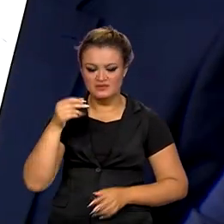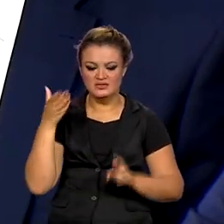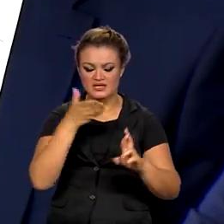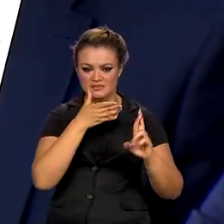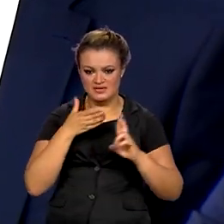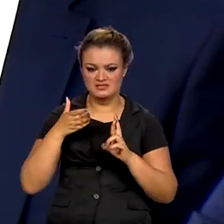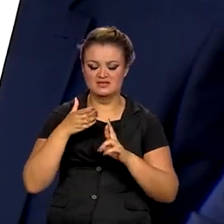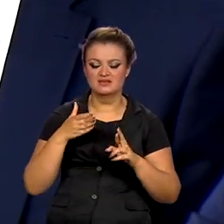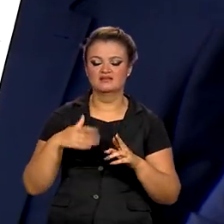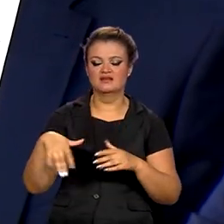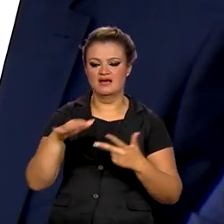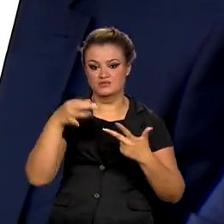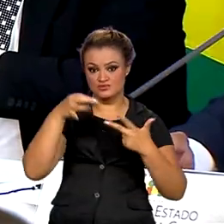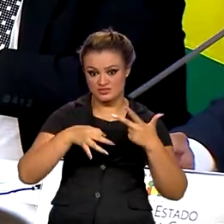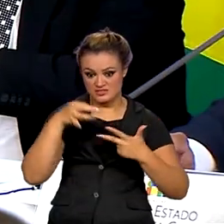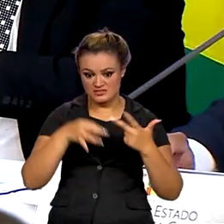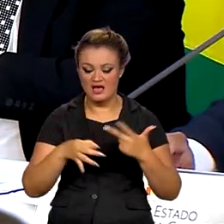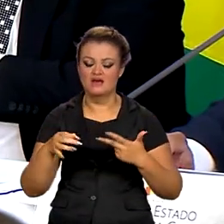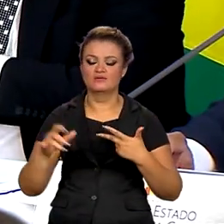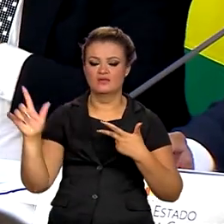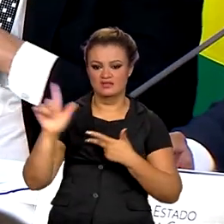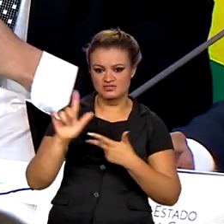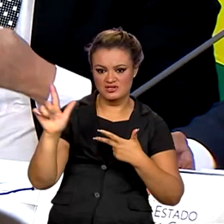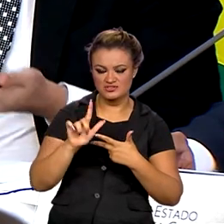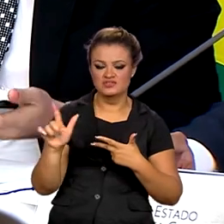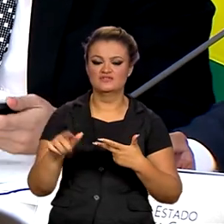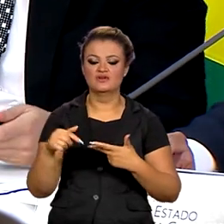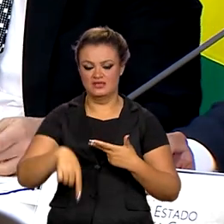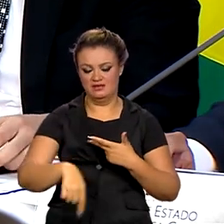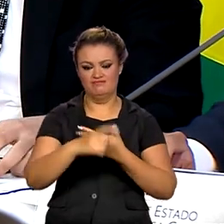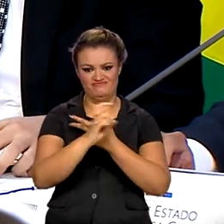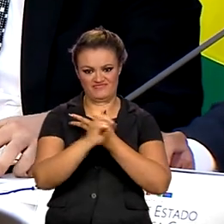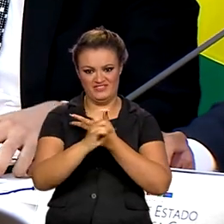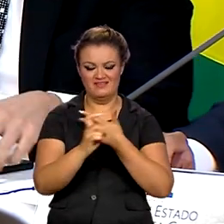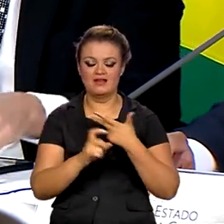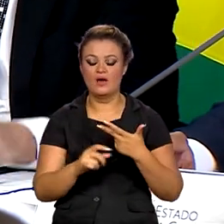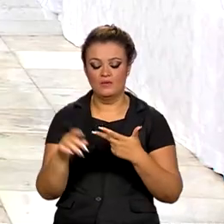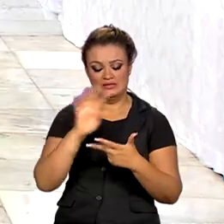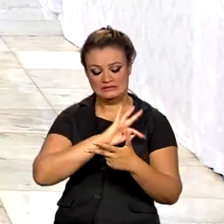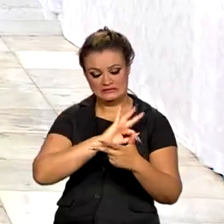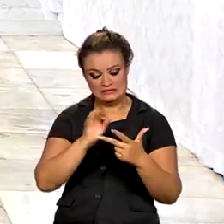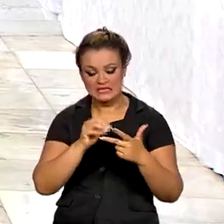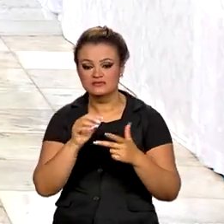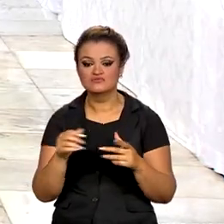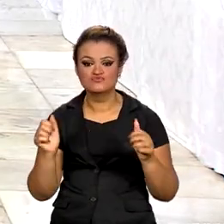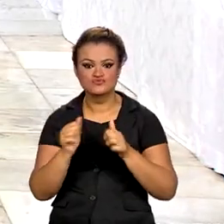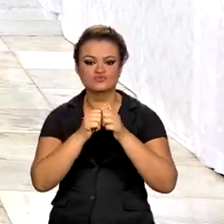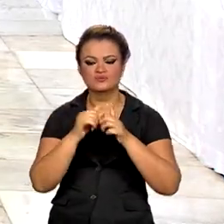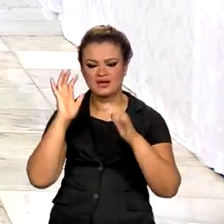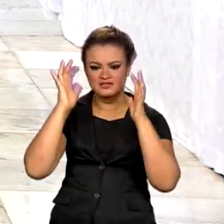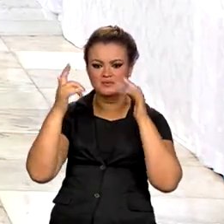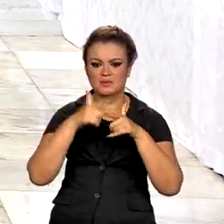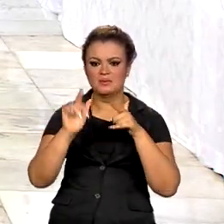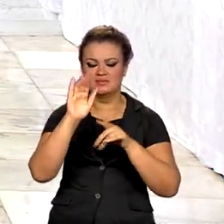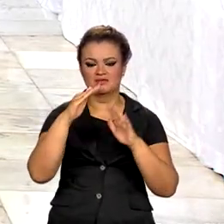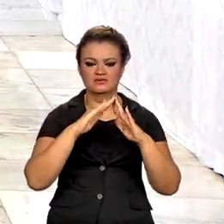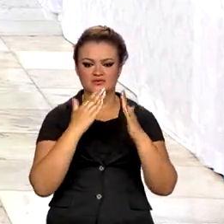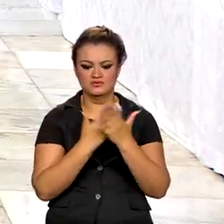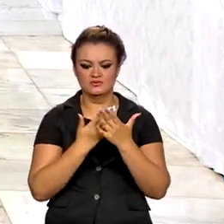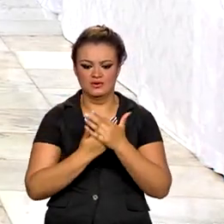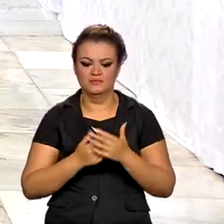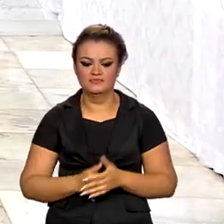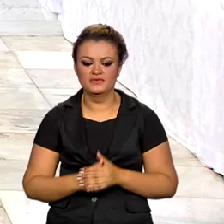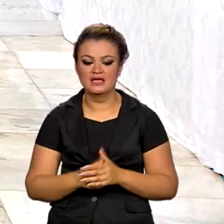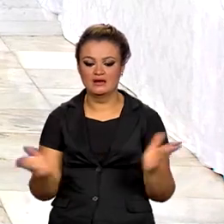representantes do Poder Judiciário, do Legislativo e do Governo Federal unidos para combater a violência nas escolas. No